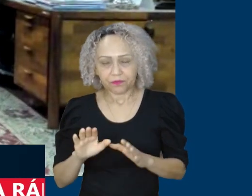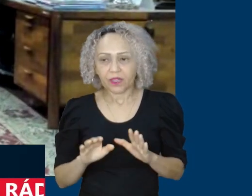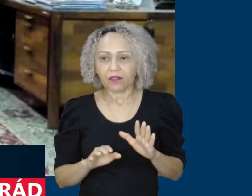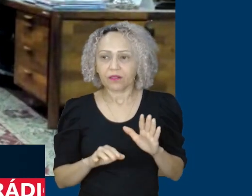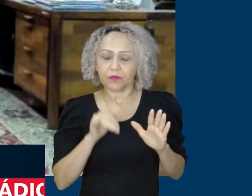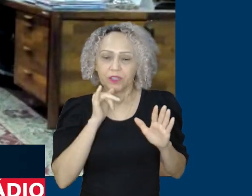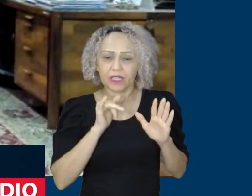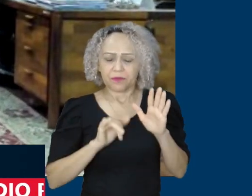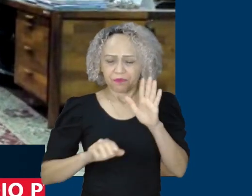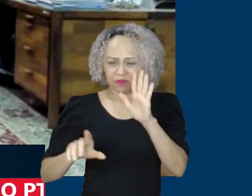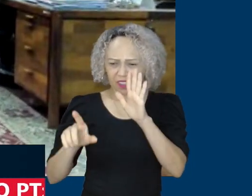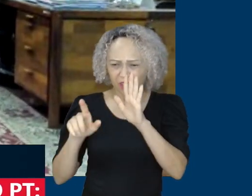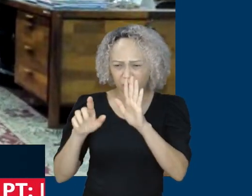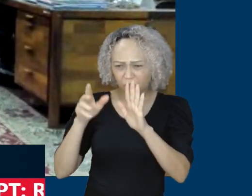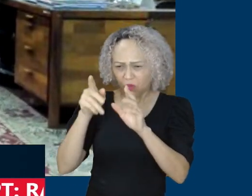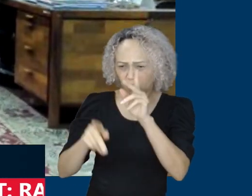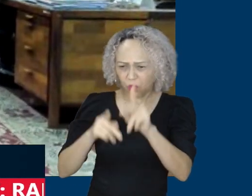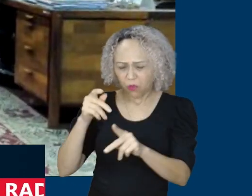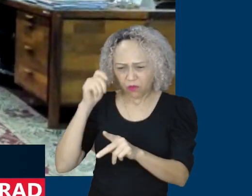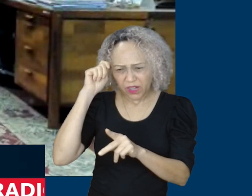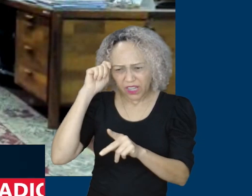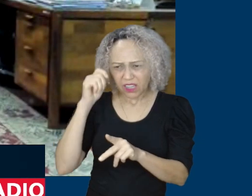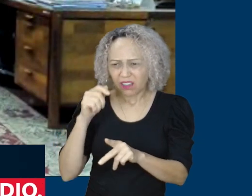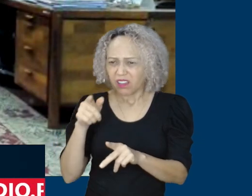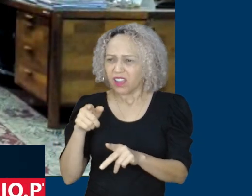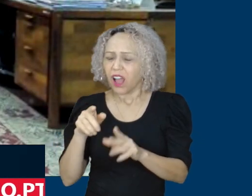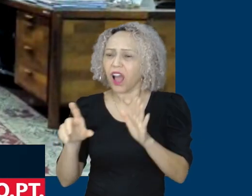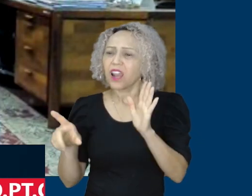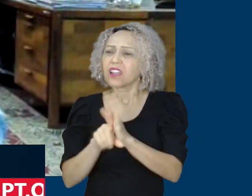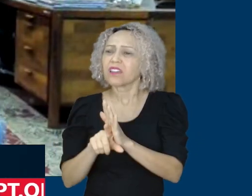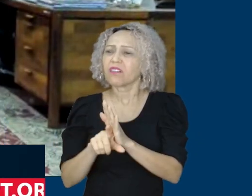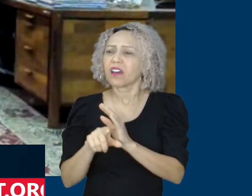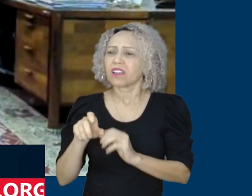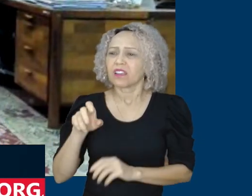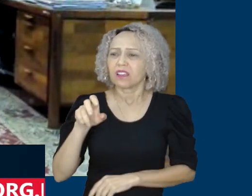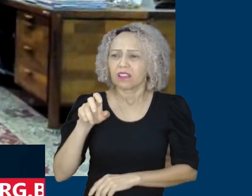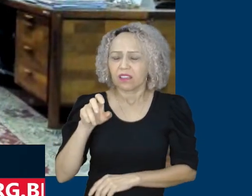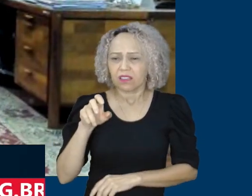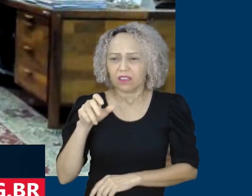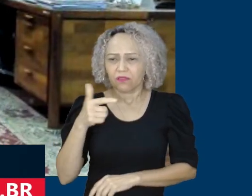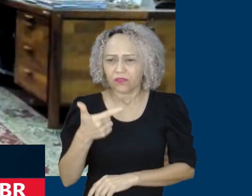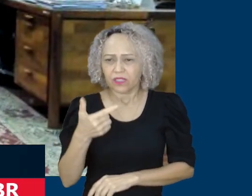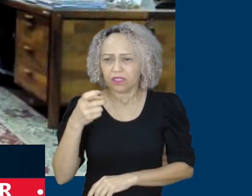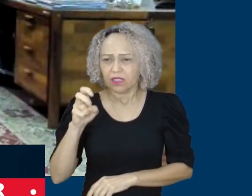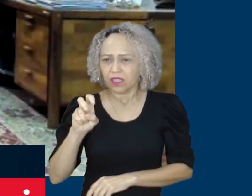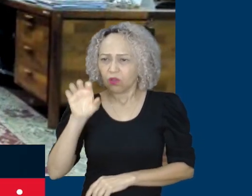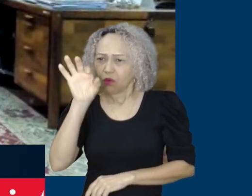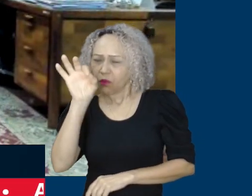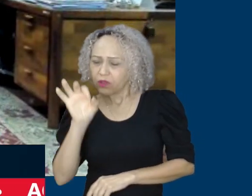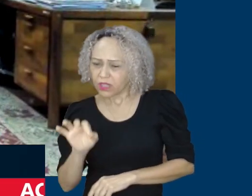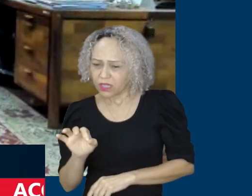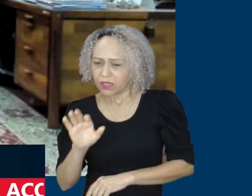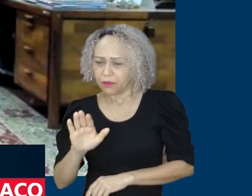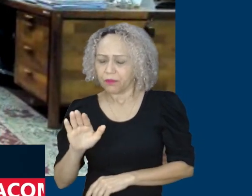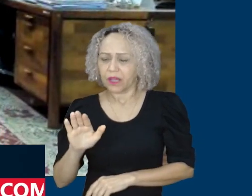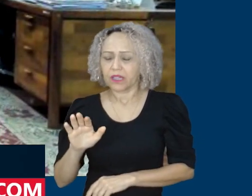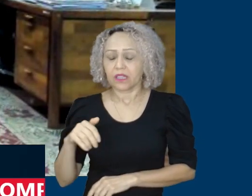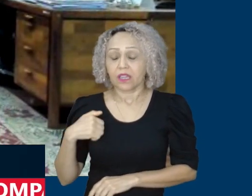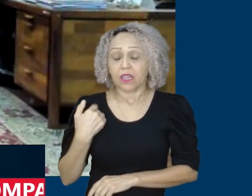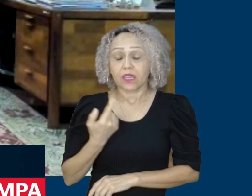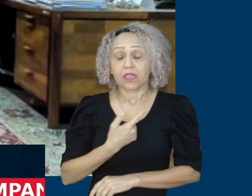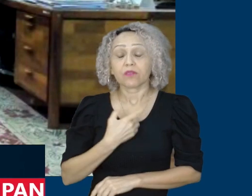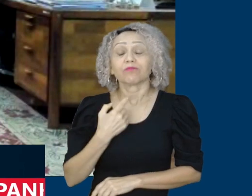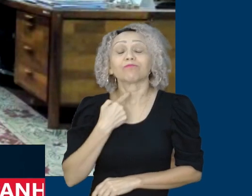% é o mínimo estou propondo que a faça 45% dessas vagas destinadas ao nosso povo negro para ir